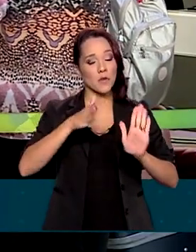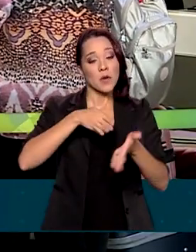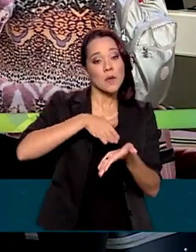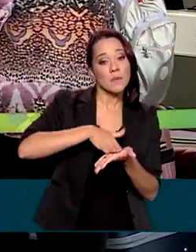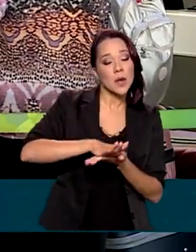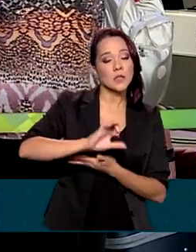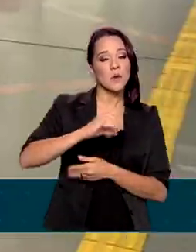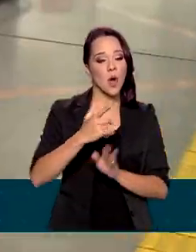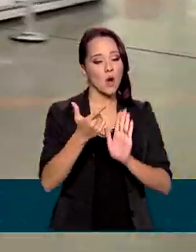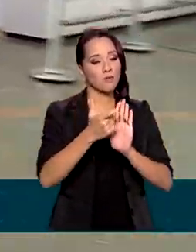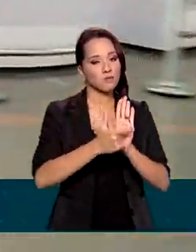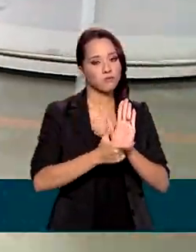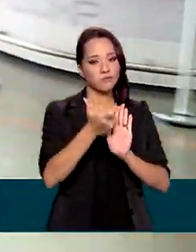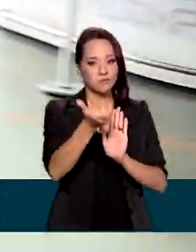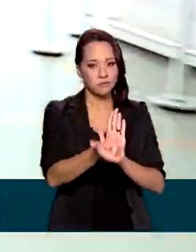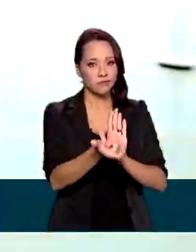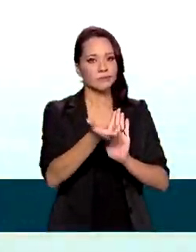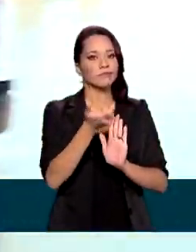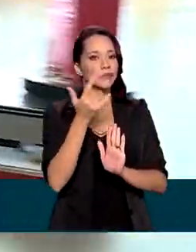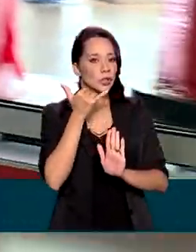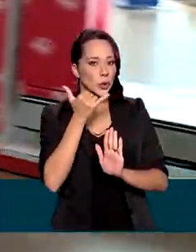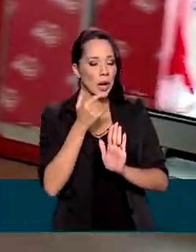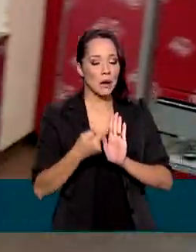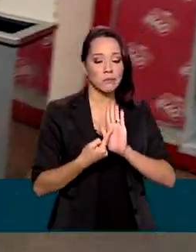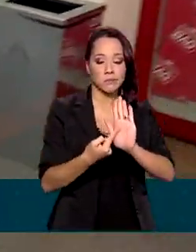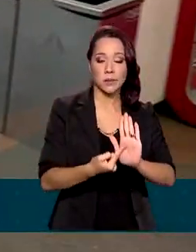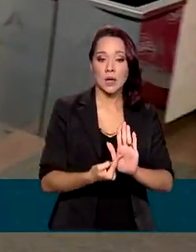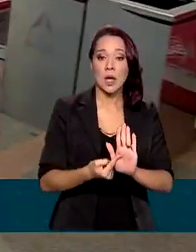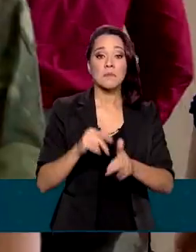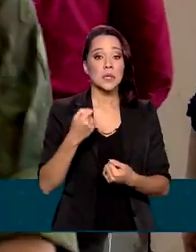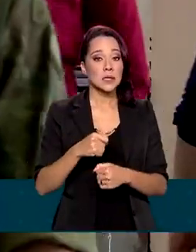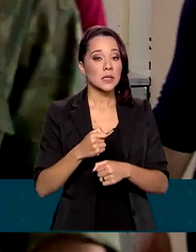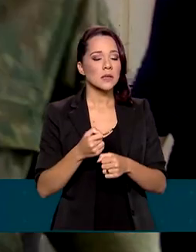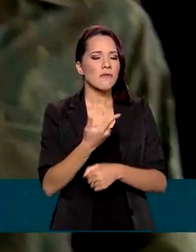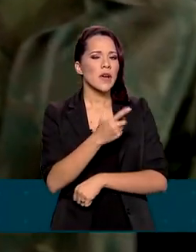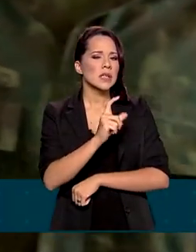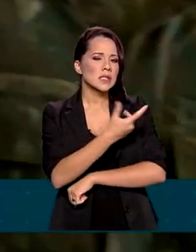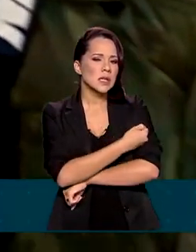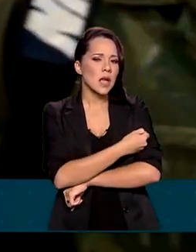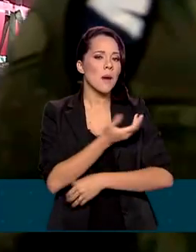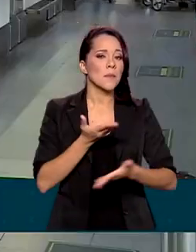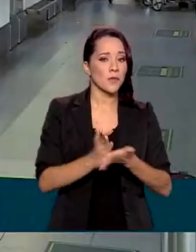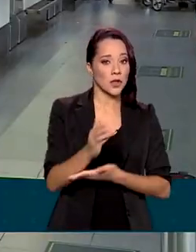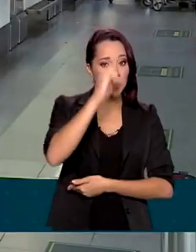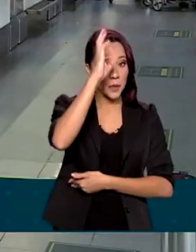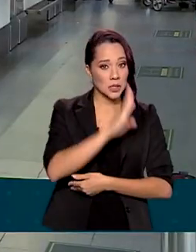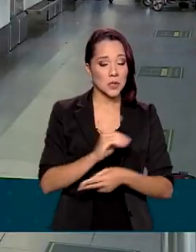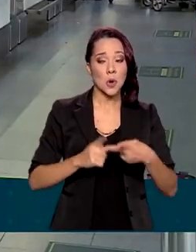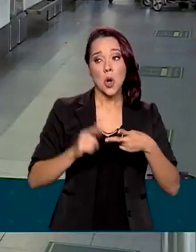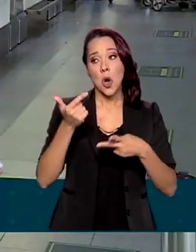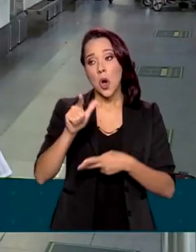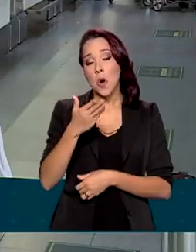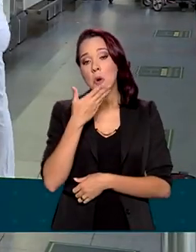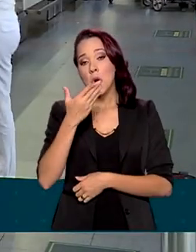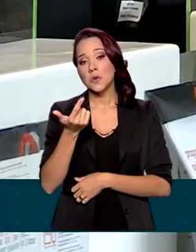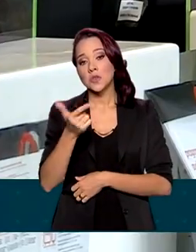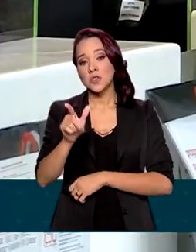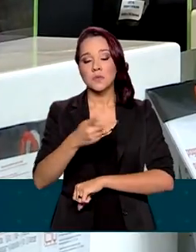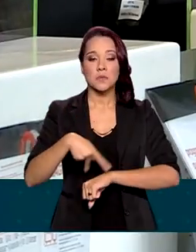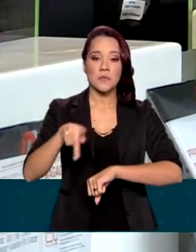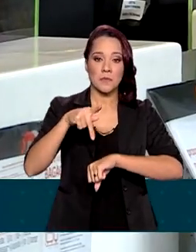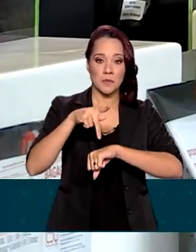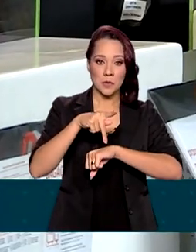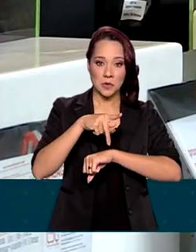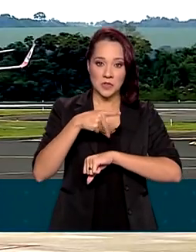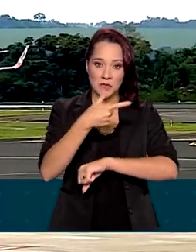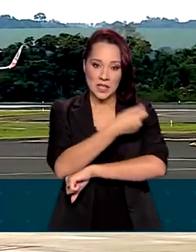ou eletrônico. Os imunizantes devem ser ou aprovados no Brasil ou no país de origem ou vacinas de marcas autorizadas